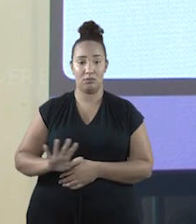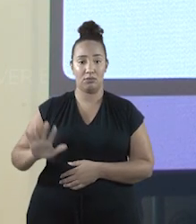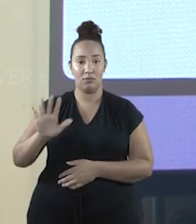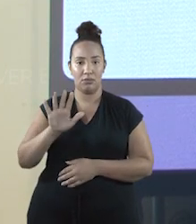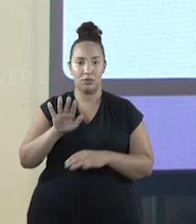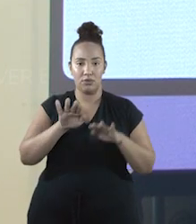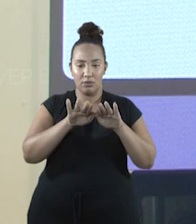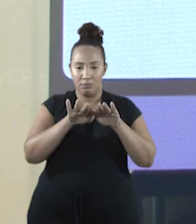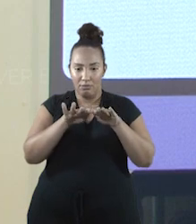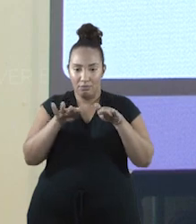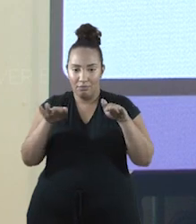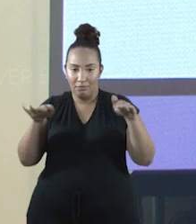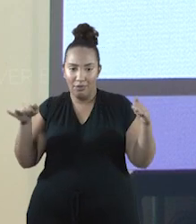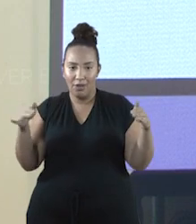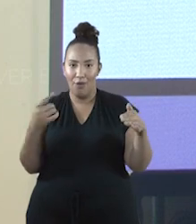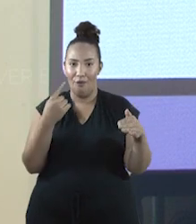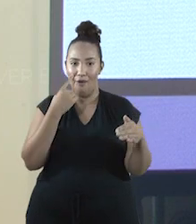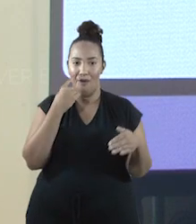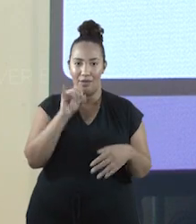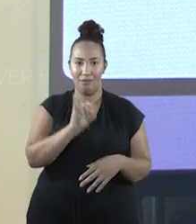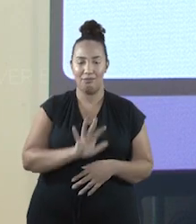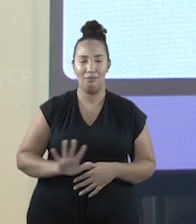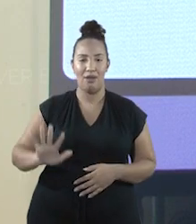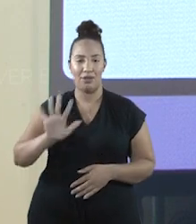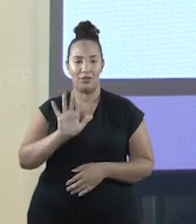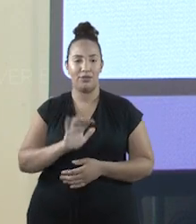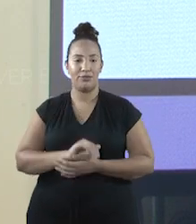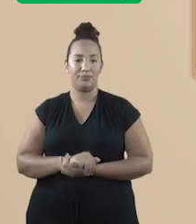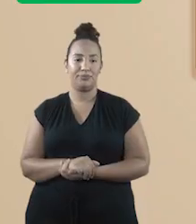plana. Observem bem a tela.